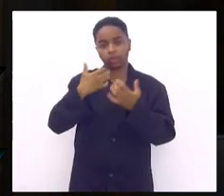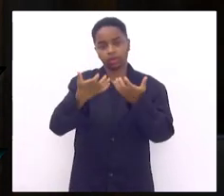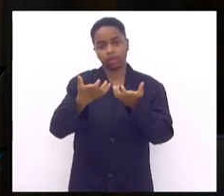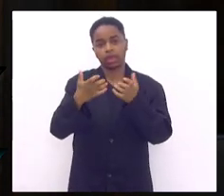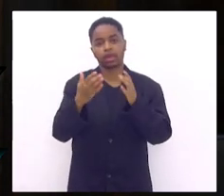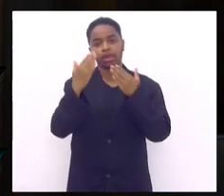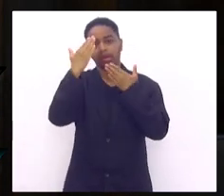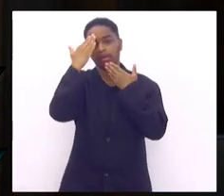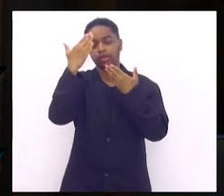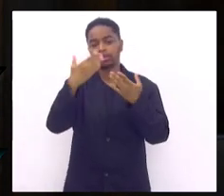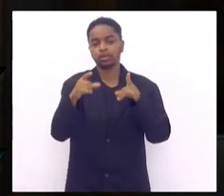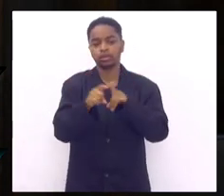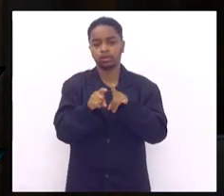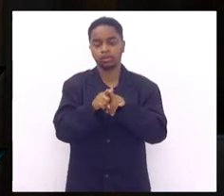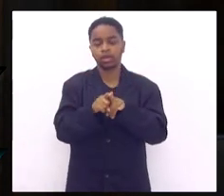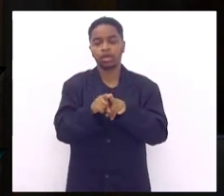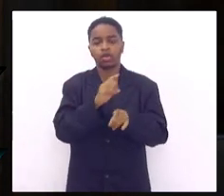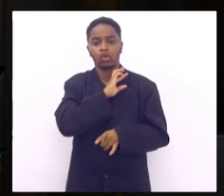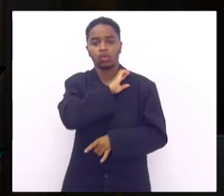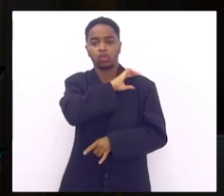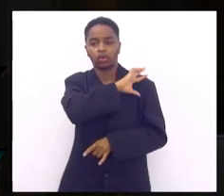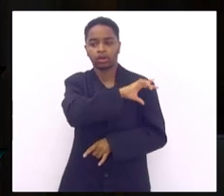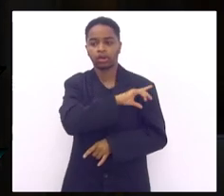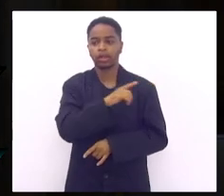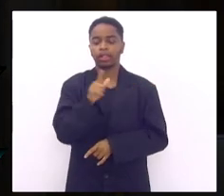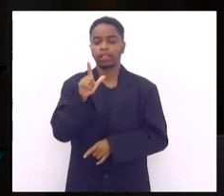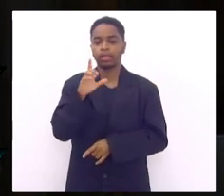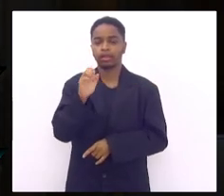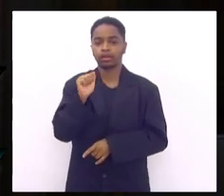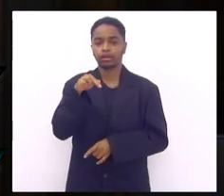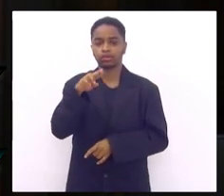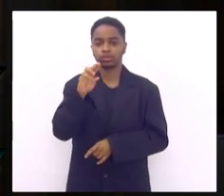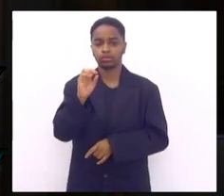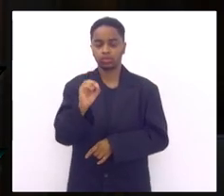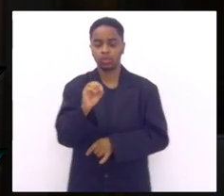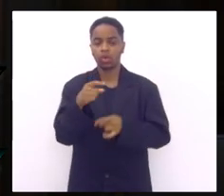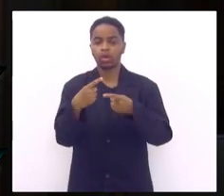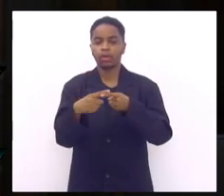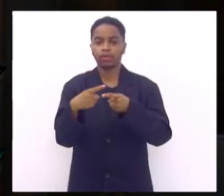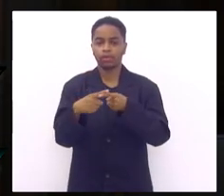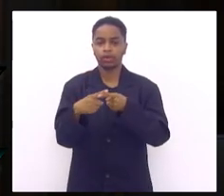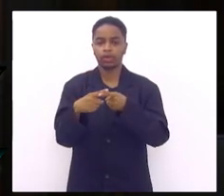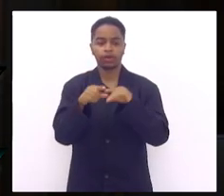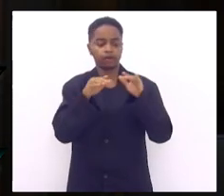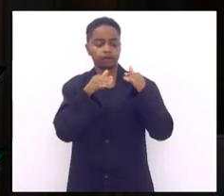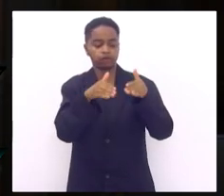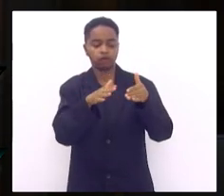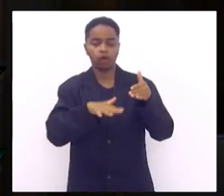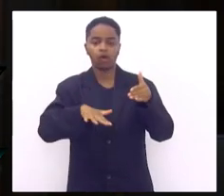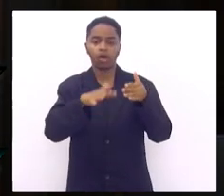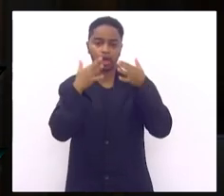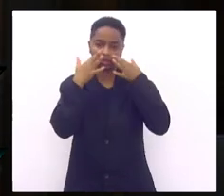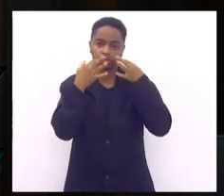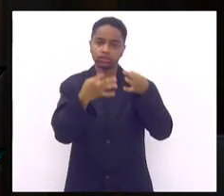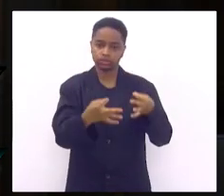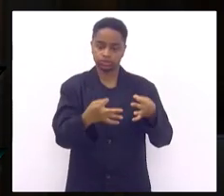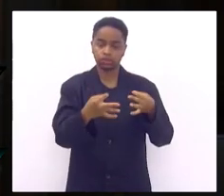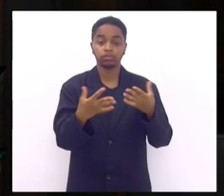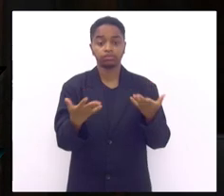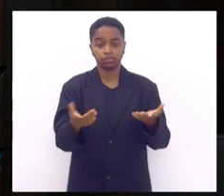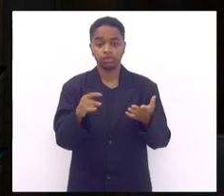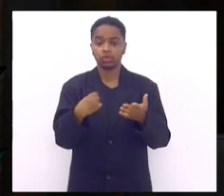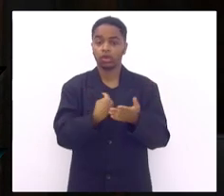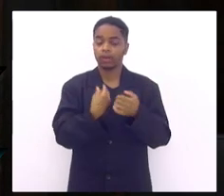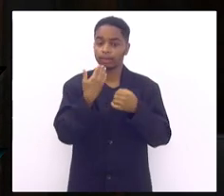coronel Leandro porque ele está dando uma visibilidade a isso e está dando uma atenção legal então vamos cobrar